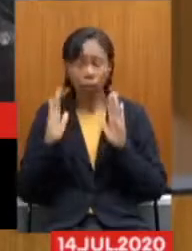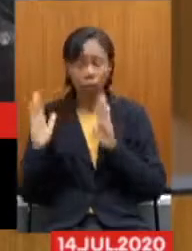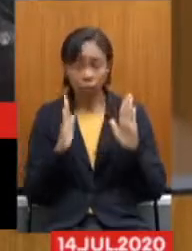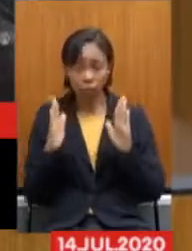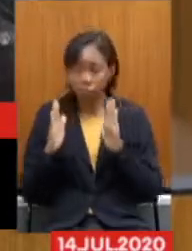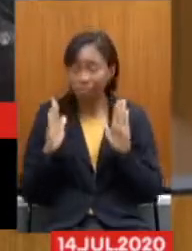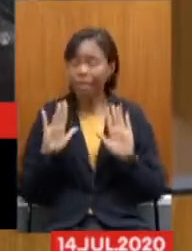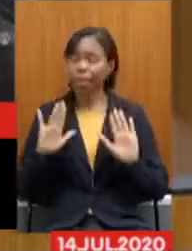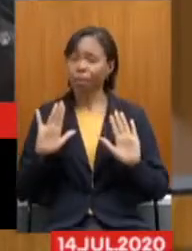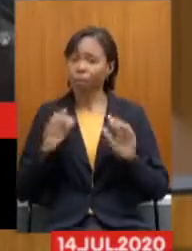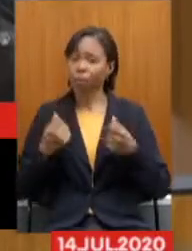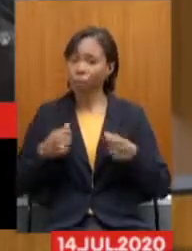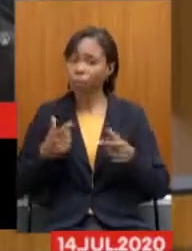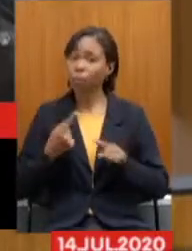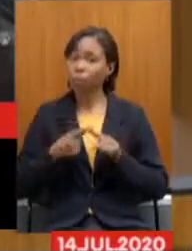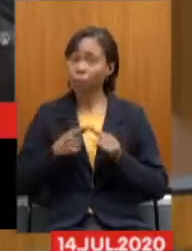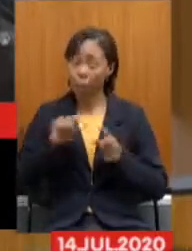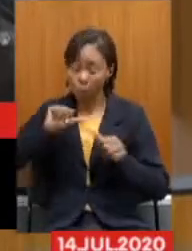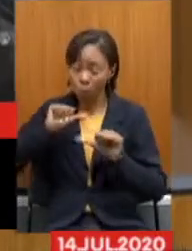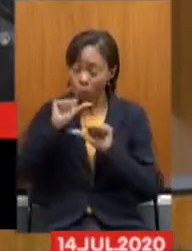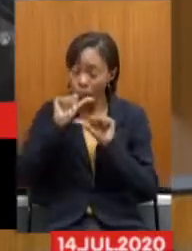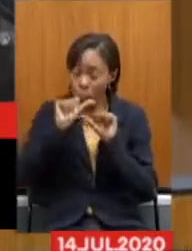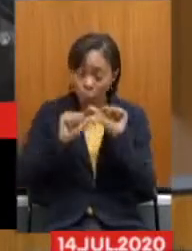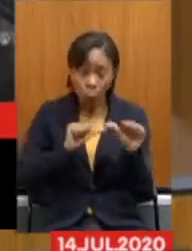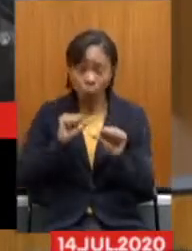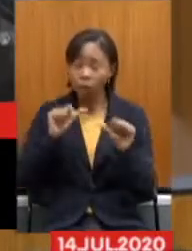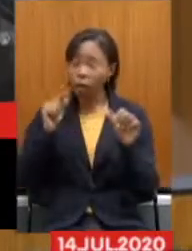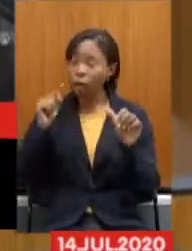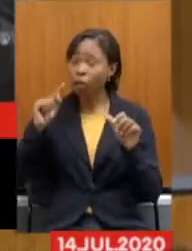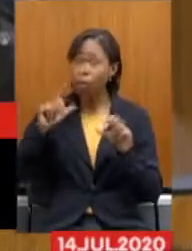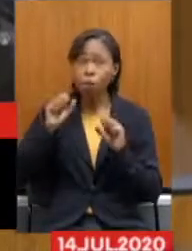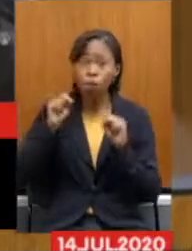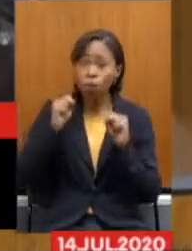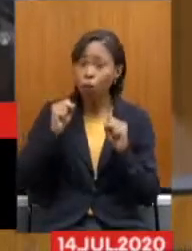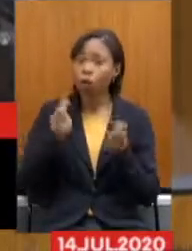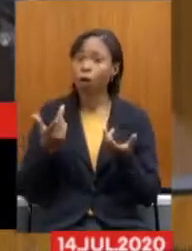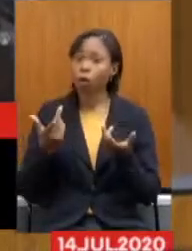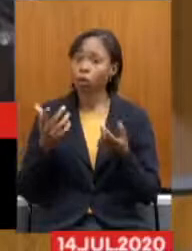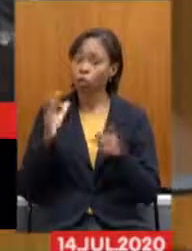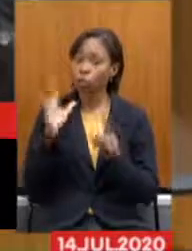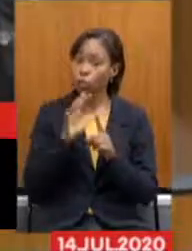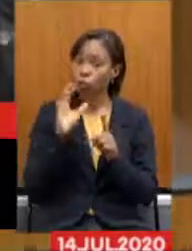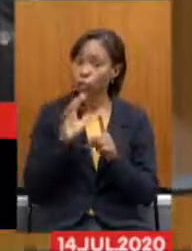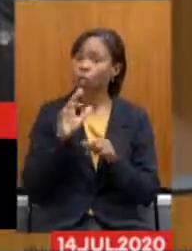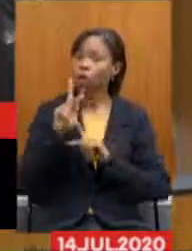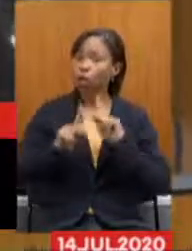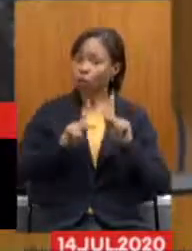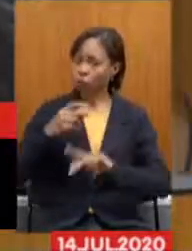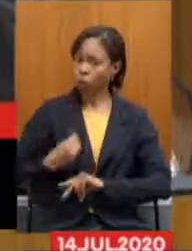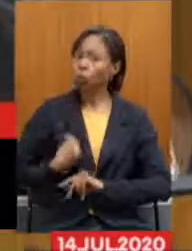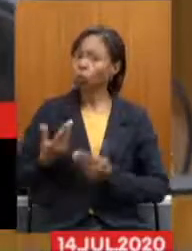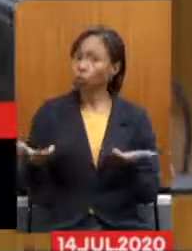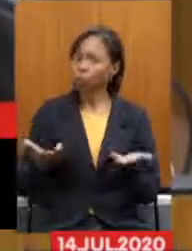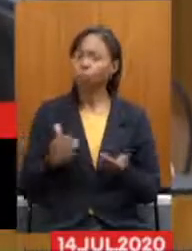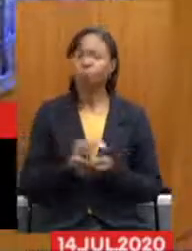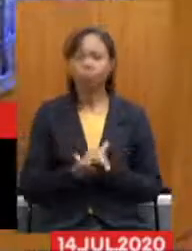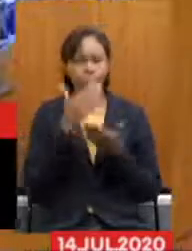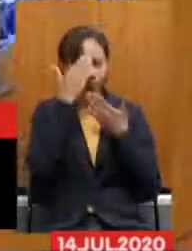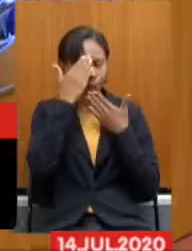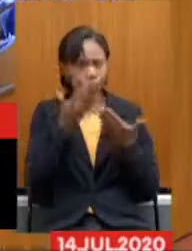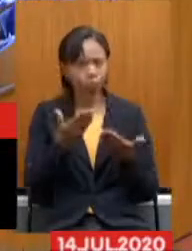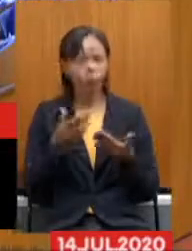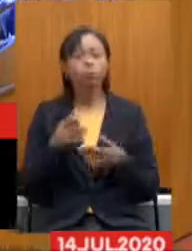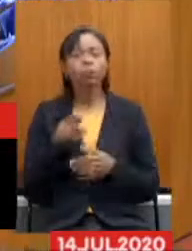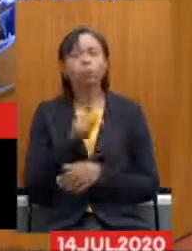impacta muito na vida de todos os servidores nesse momento. Obrigada. Essa presidência